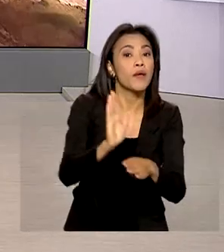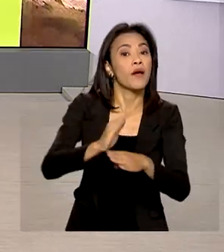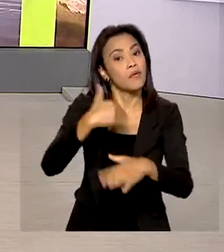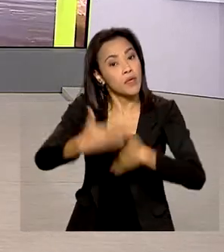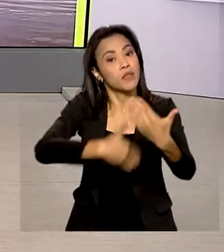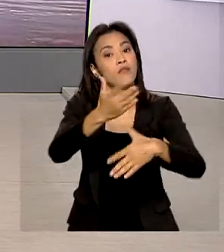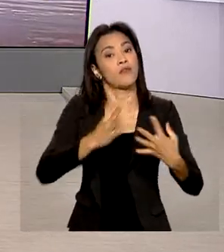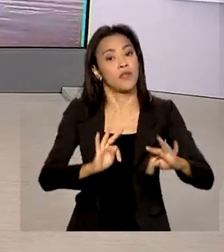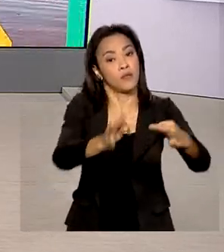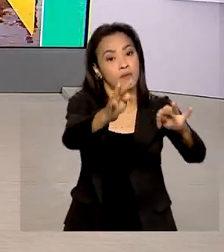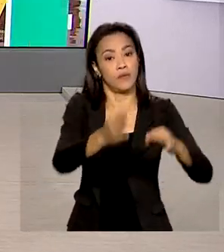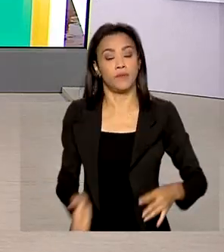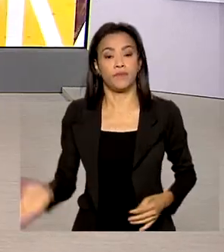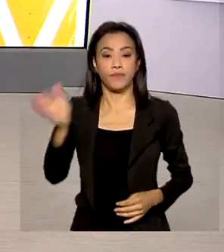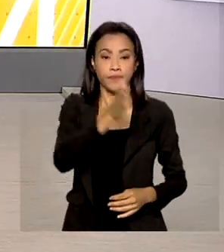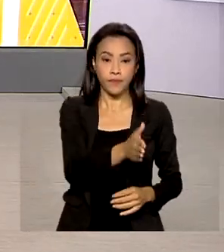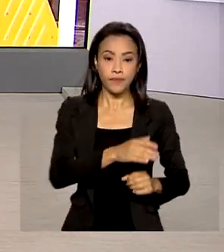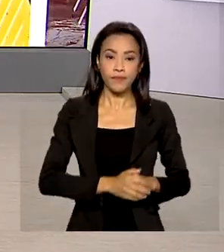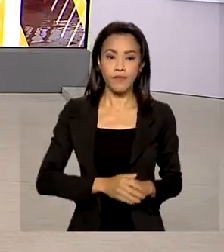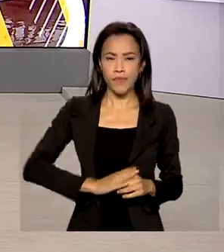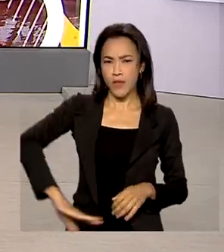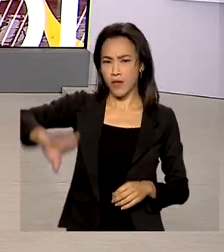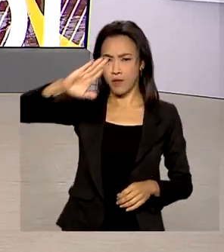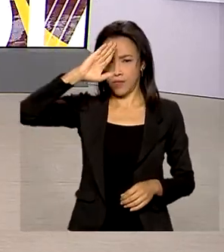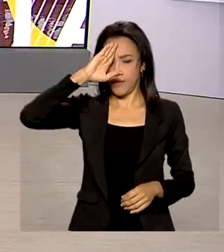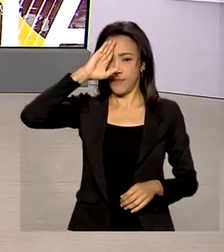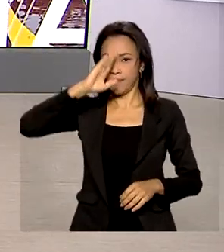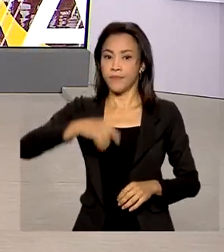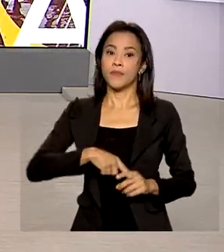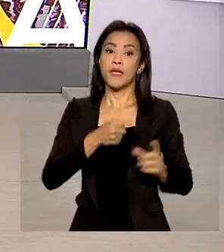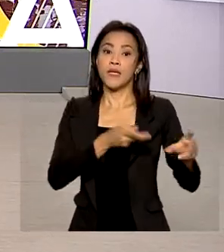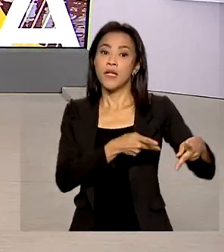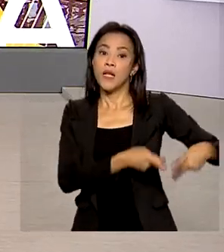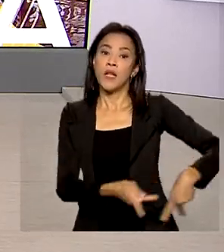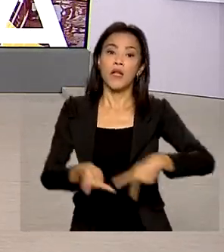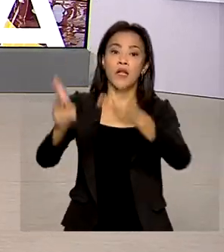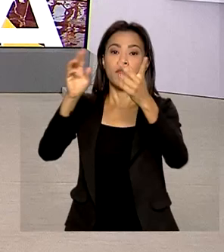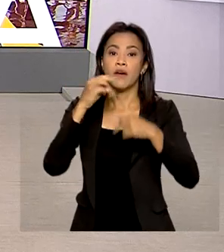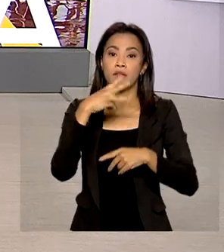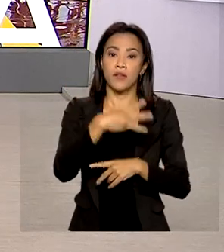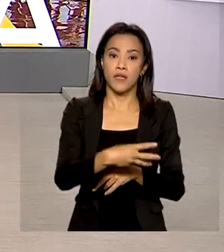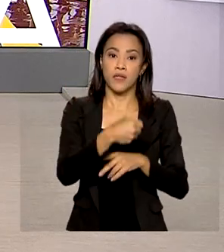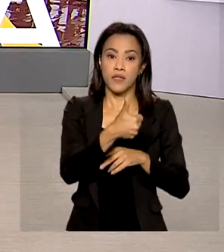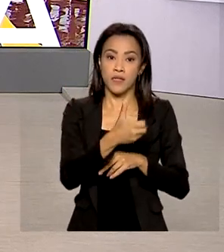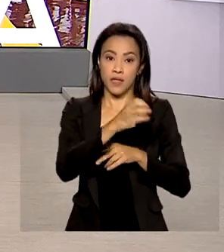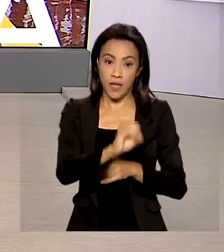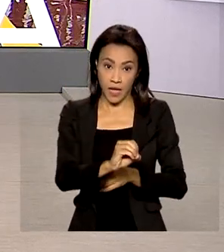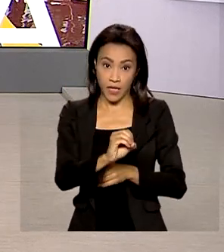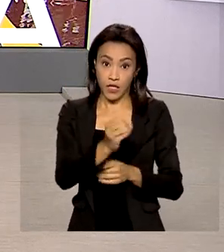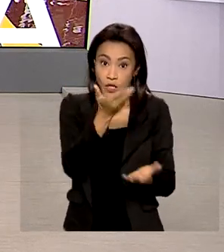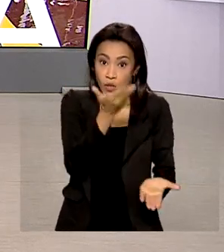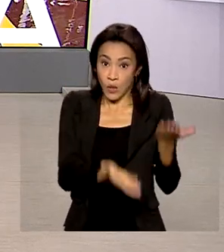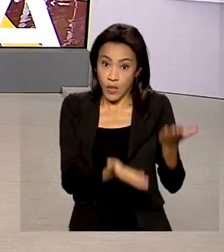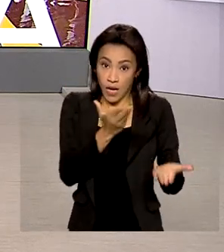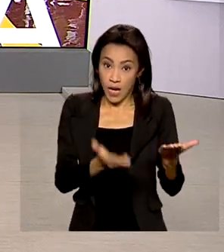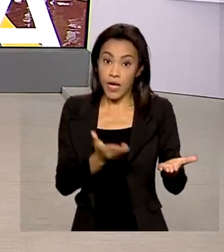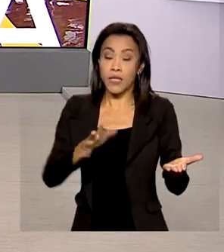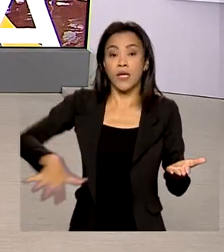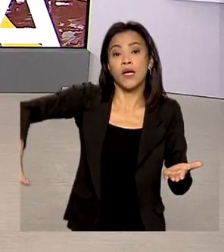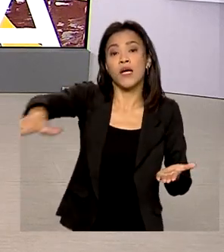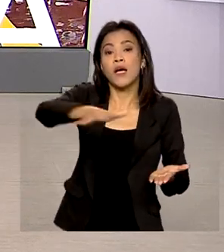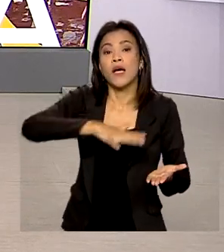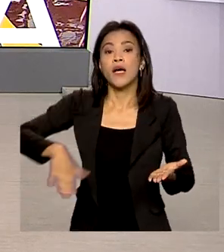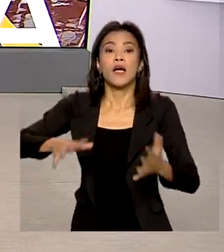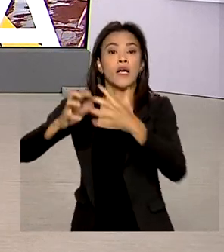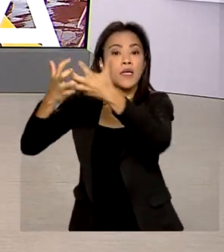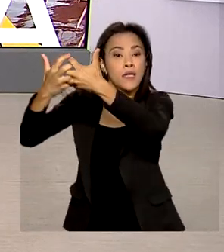As Forças Armadas transportaram mais de 310 toneladas de donativos à população de Petrópolis. As